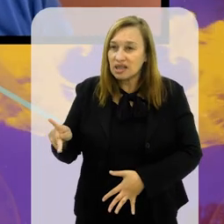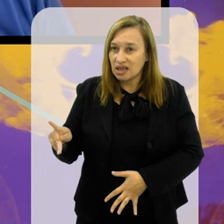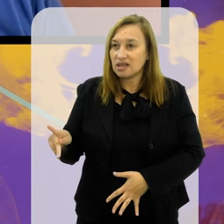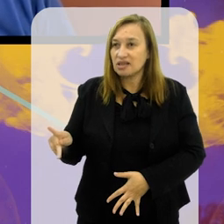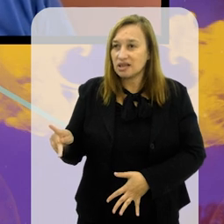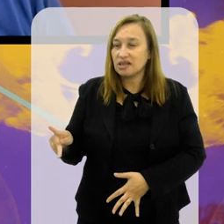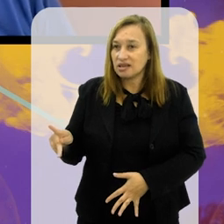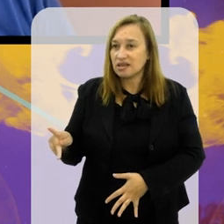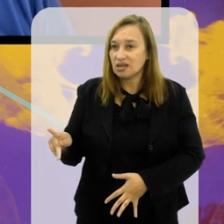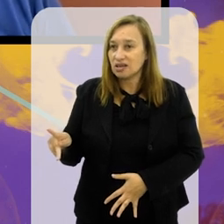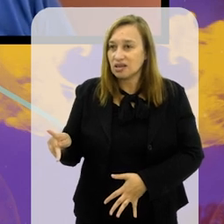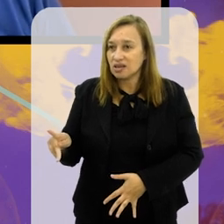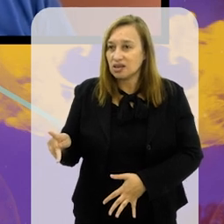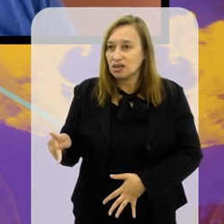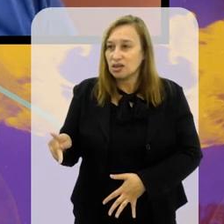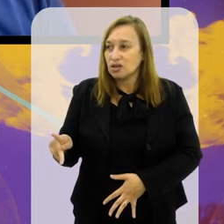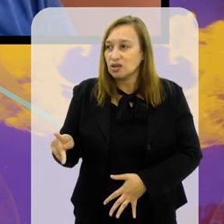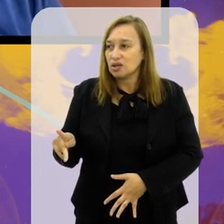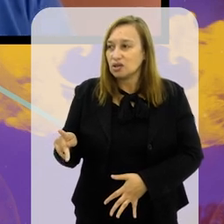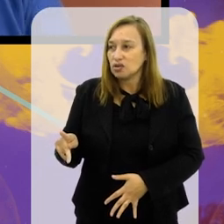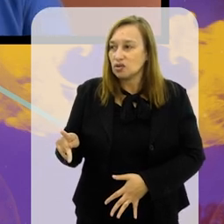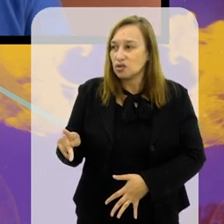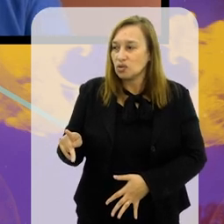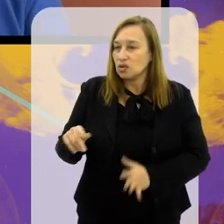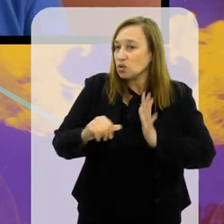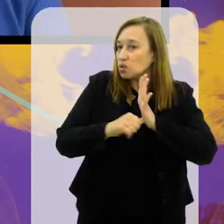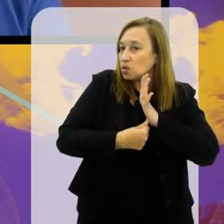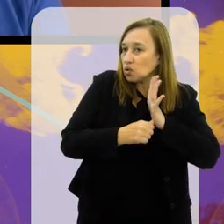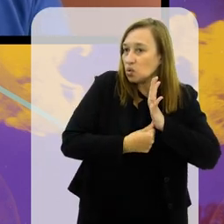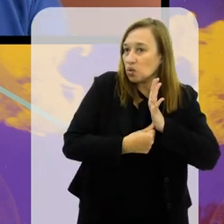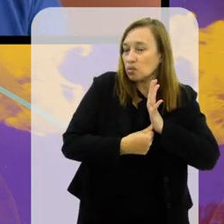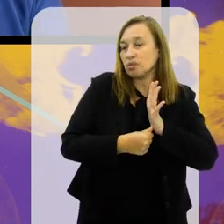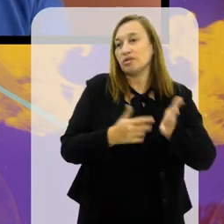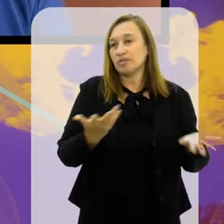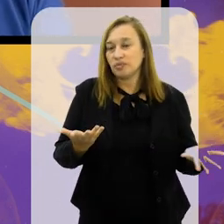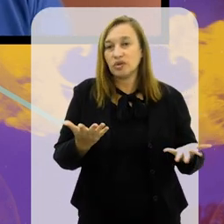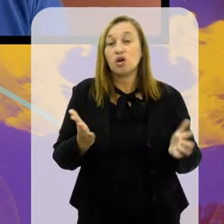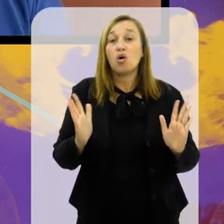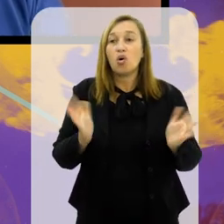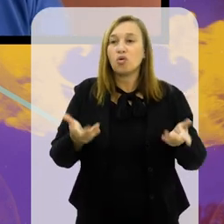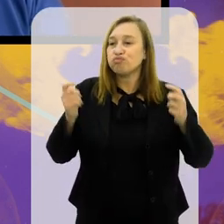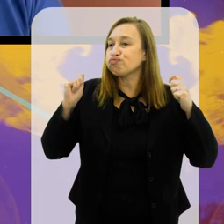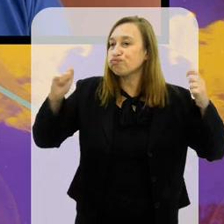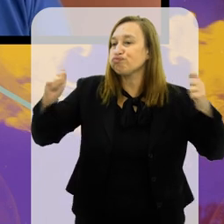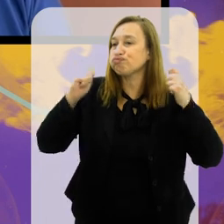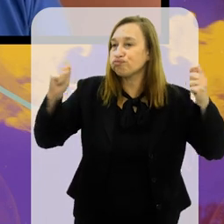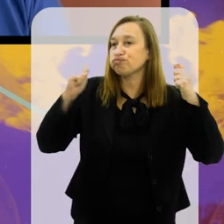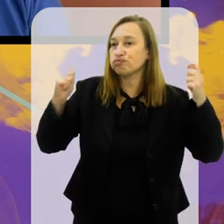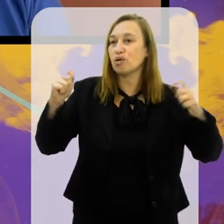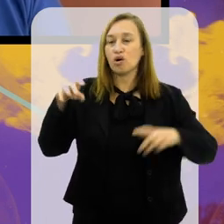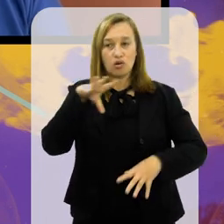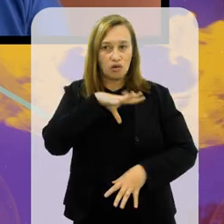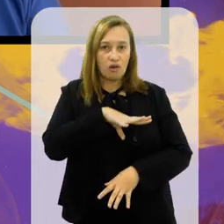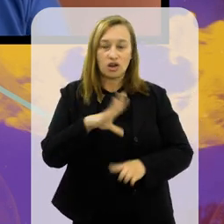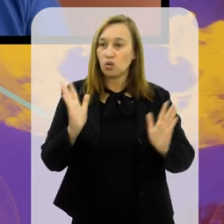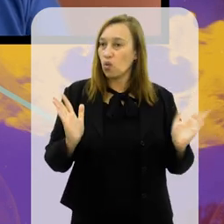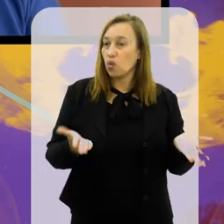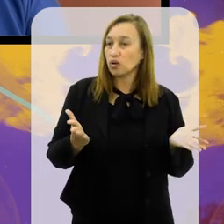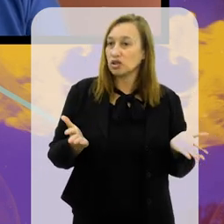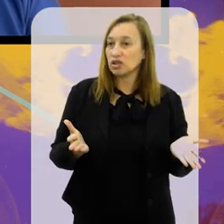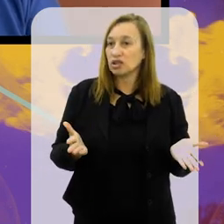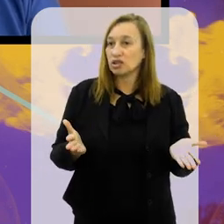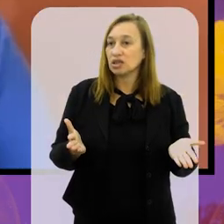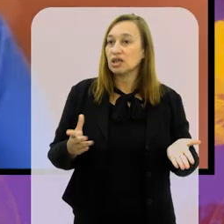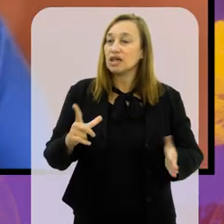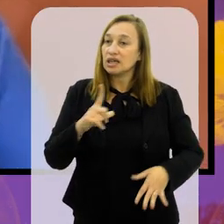é presidente do clube associativo, não é do futebol mais. Sim. Então, o que o torcedor do Vasco hoje torce,